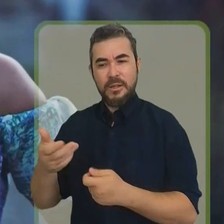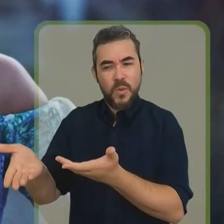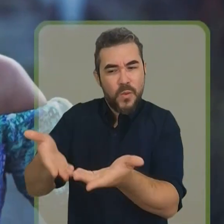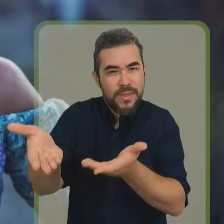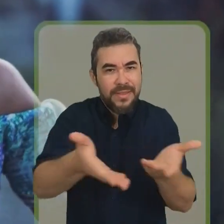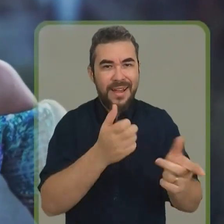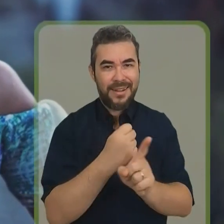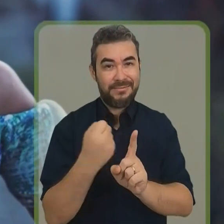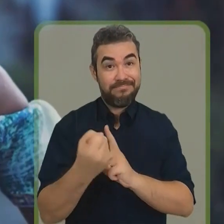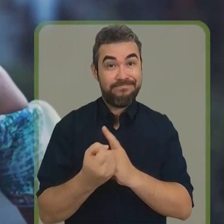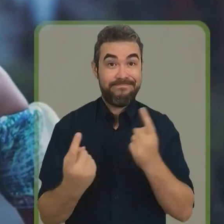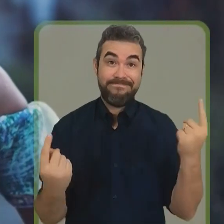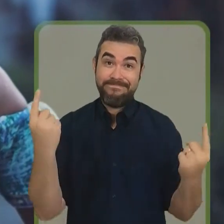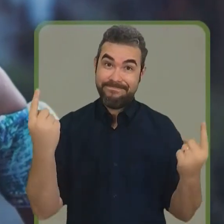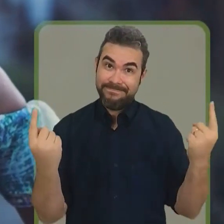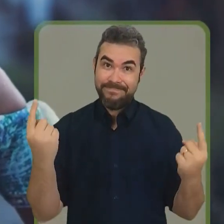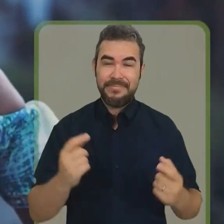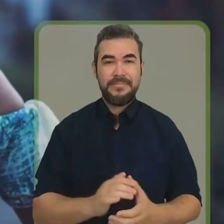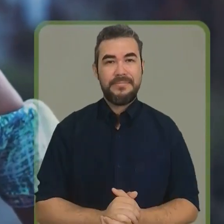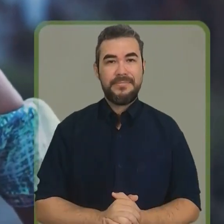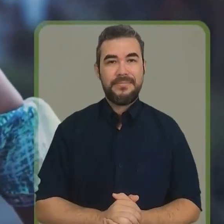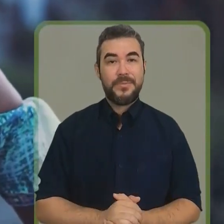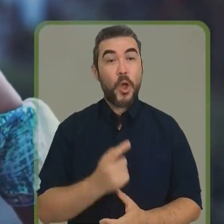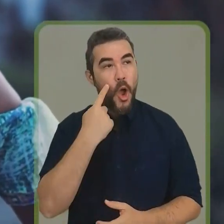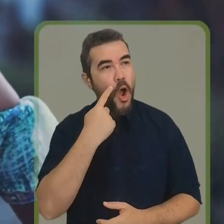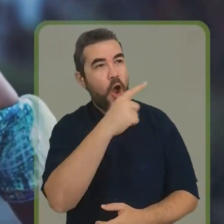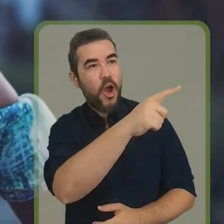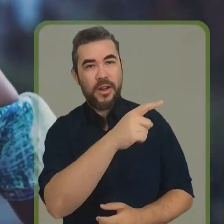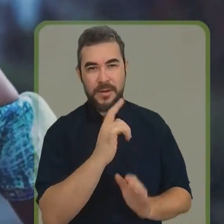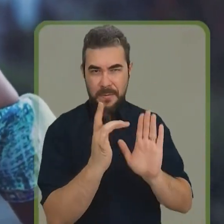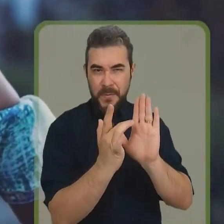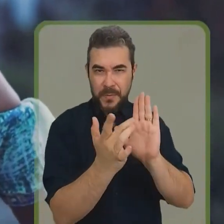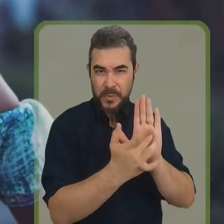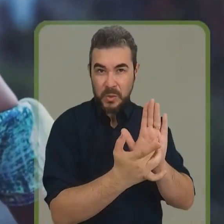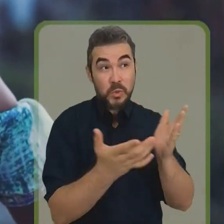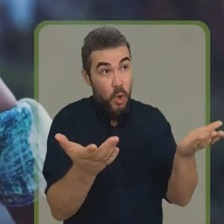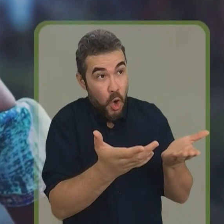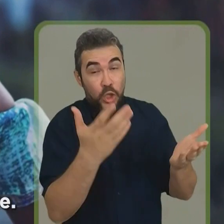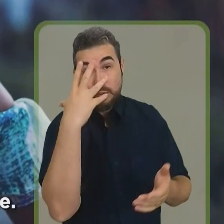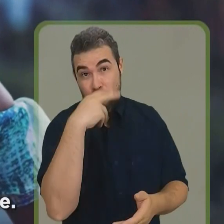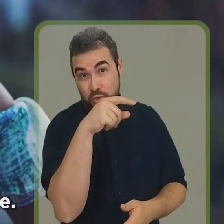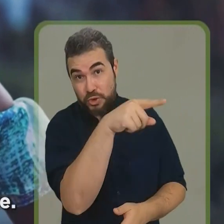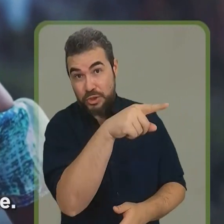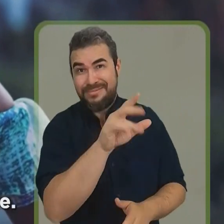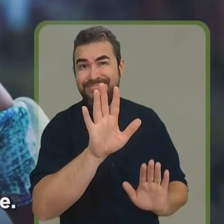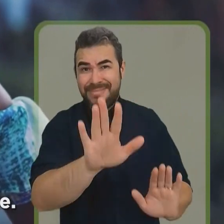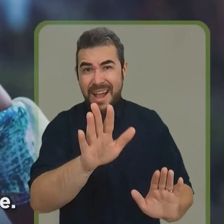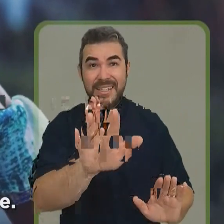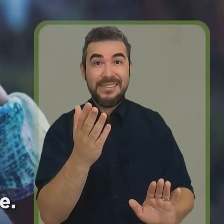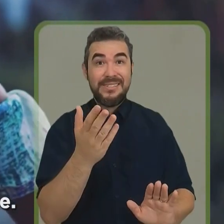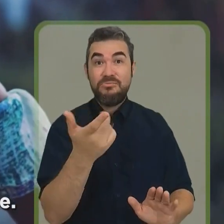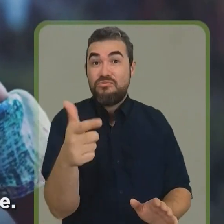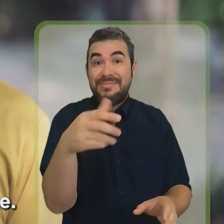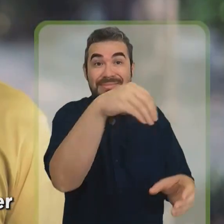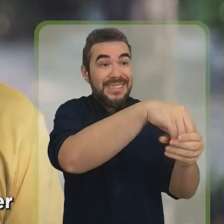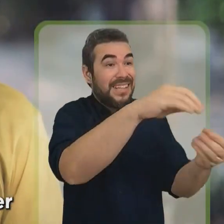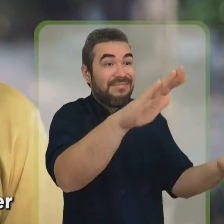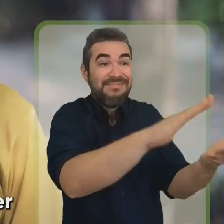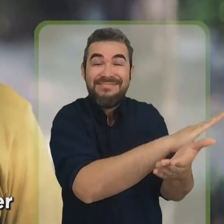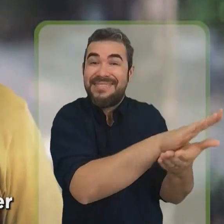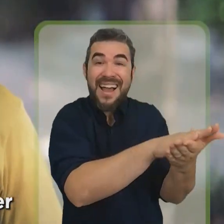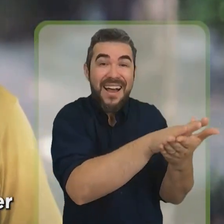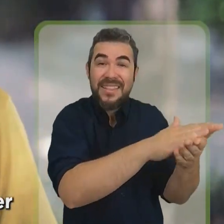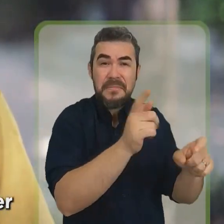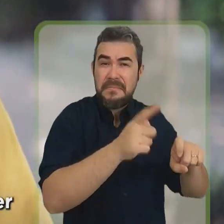Posto de saúde ali, né? Hoje só tem boniteza, né? Para o Donalmi, tinha médico, tinha uns materiais para fazer exame. Então,